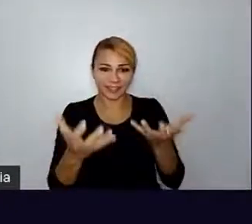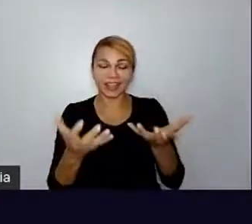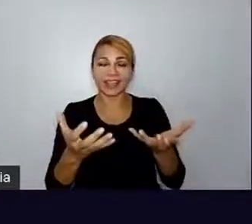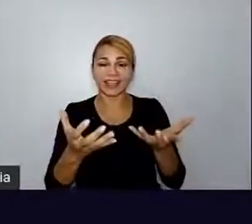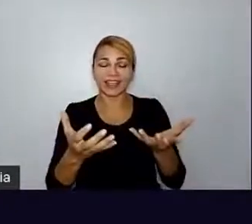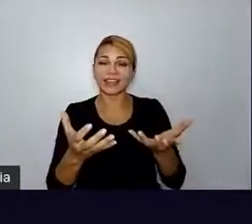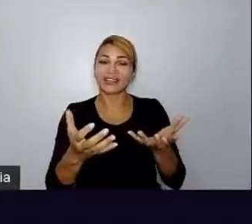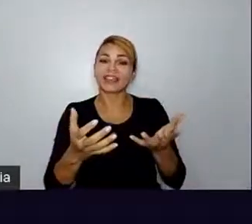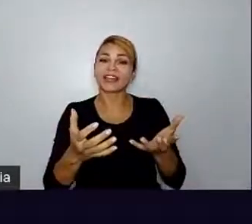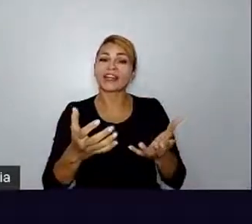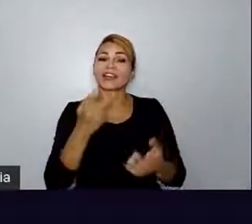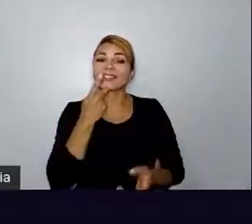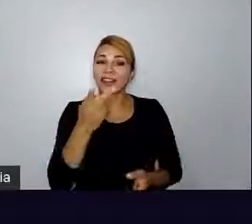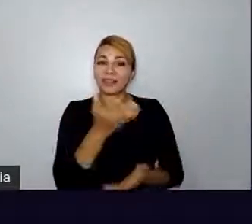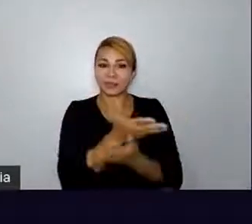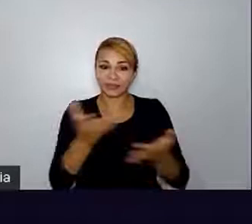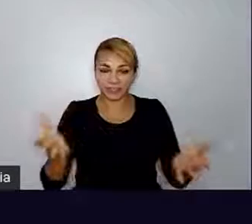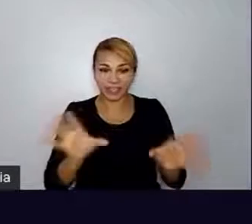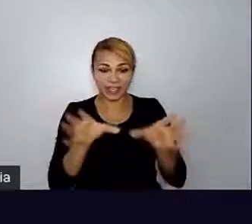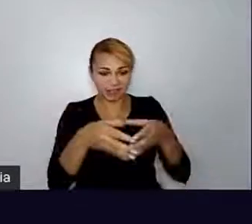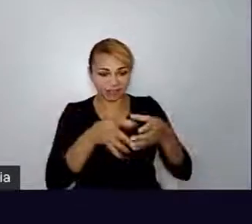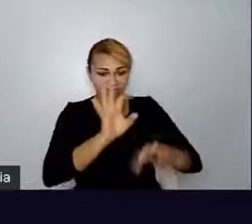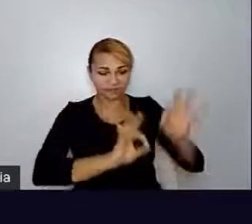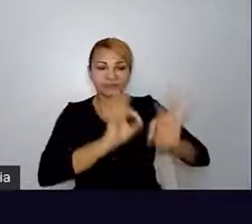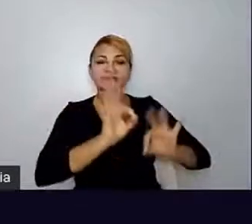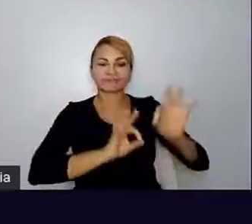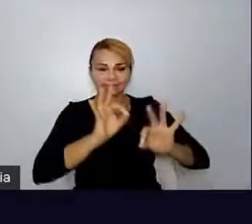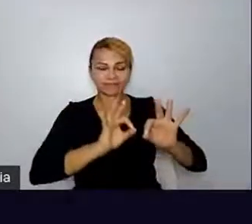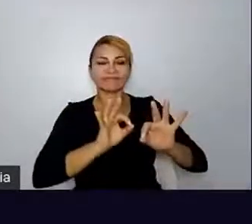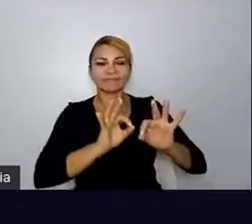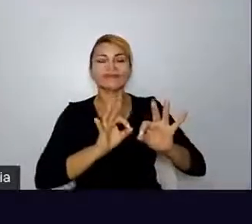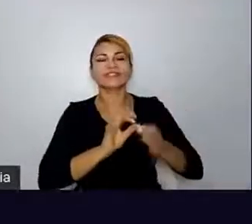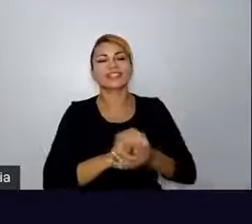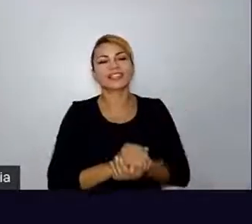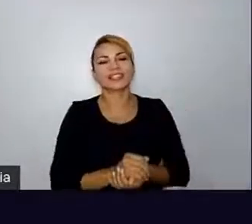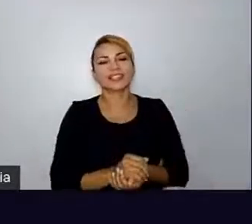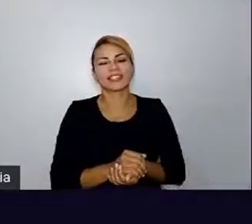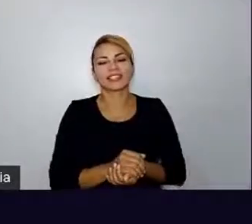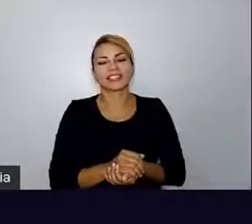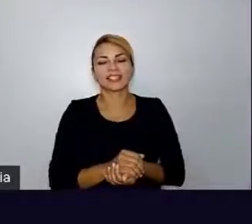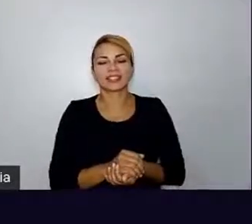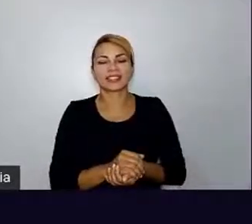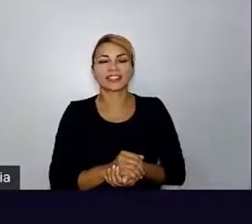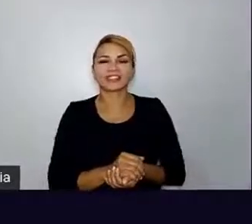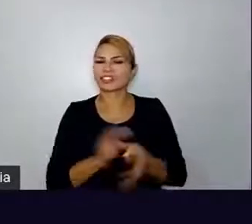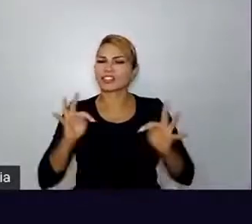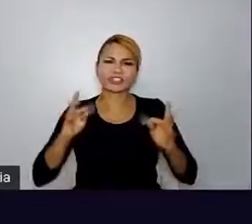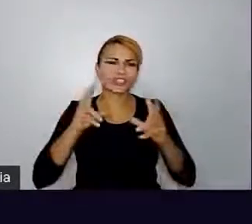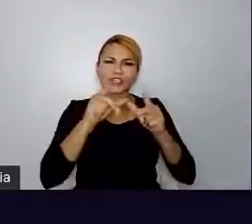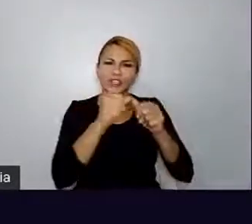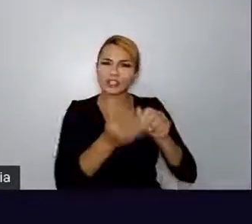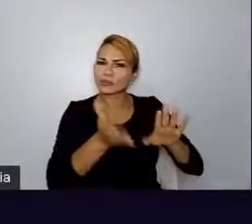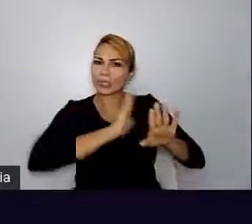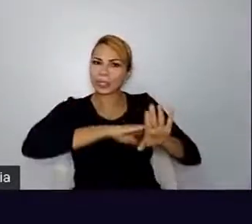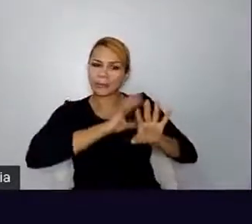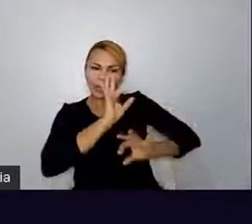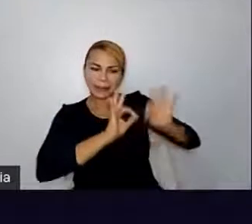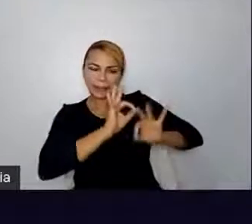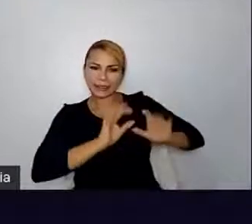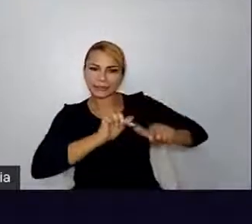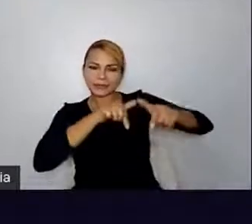se superou nessa edição online. Então, parabéns à nossa Bicahona e a todo mundo que fez essa edição possível.